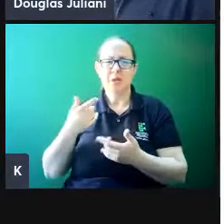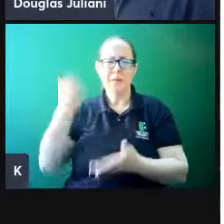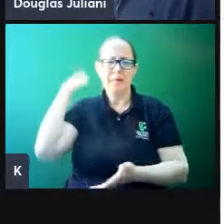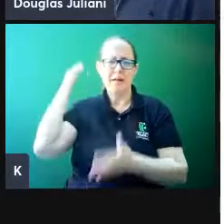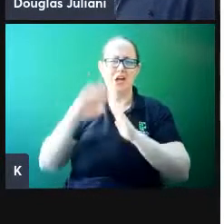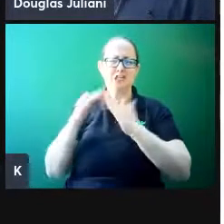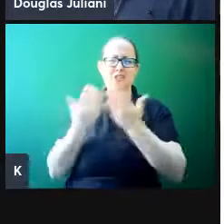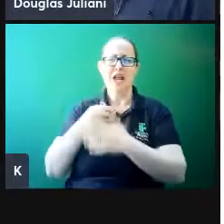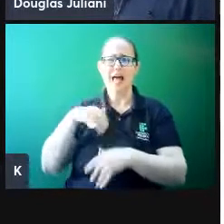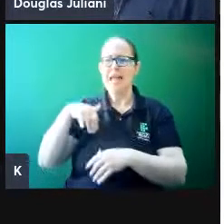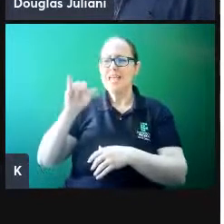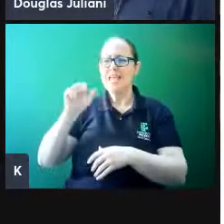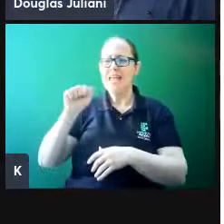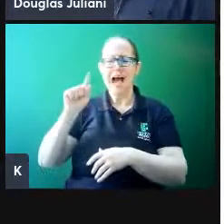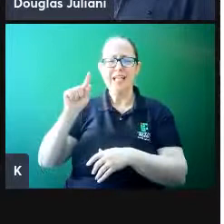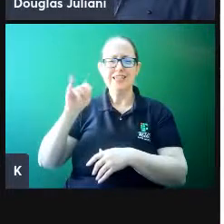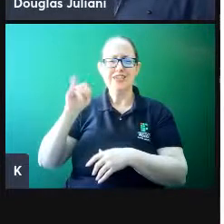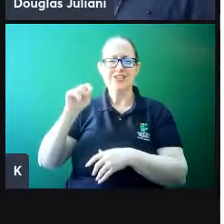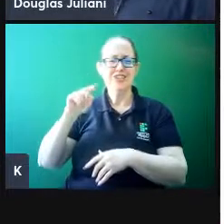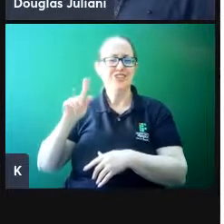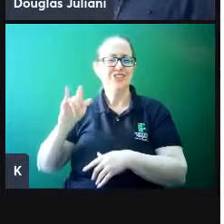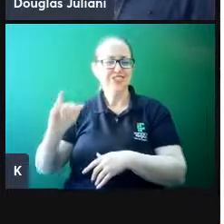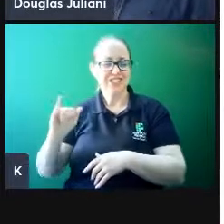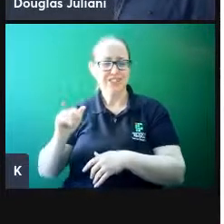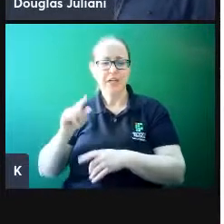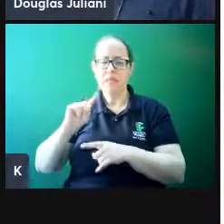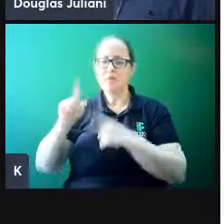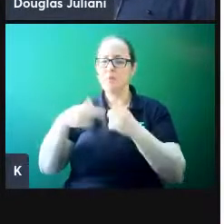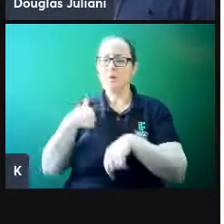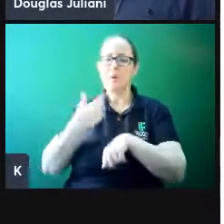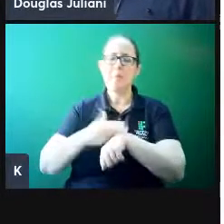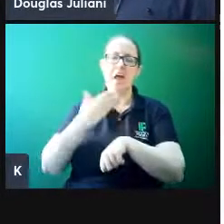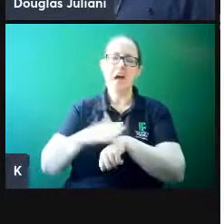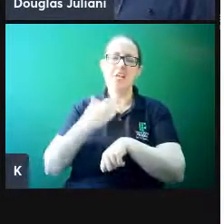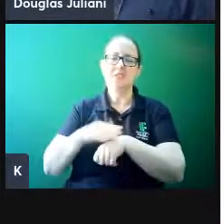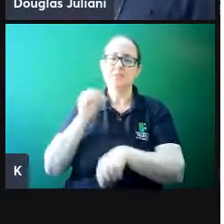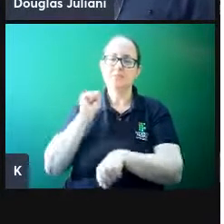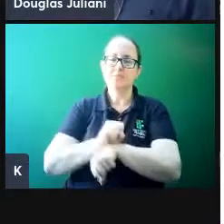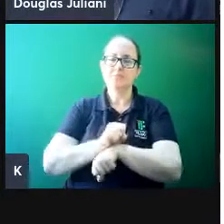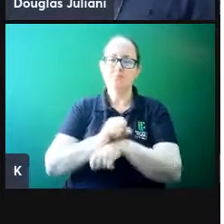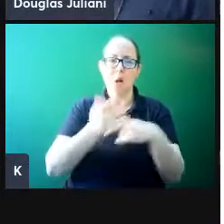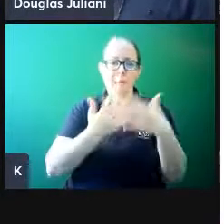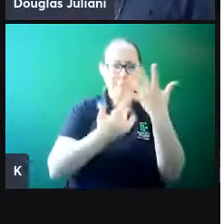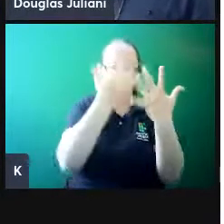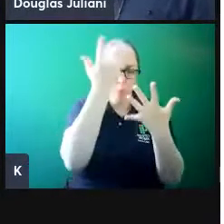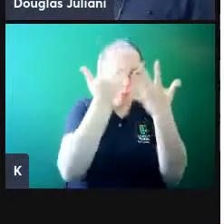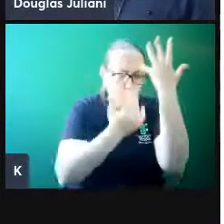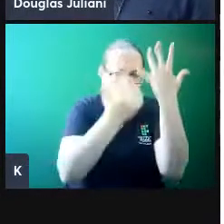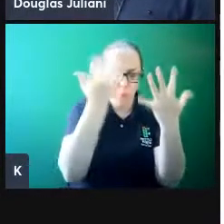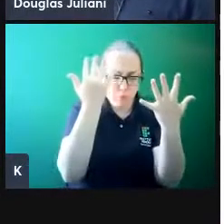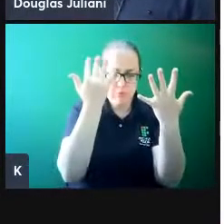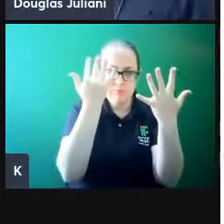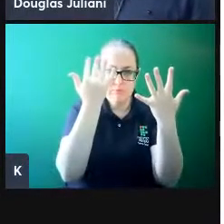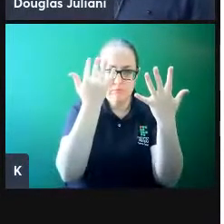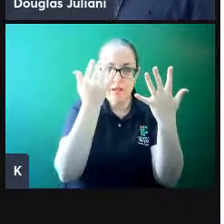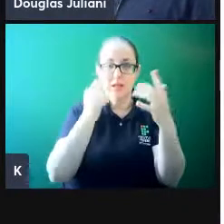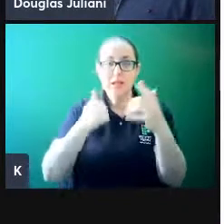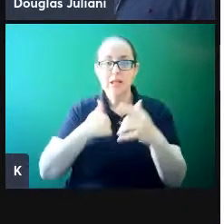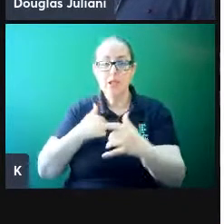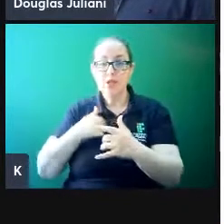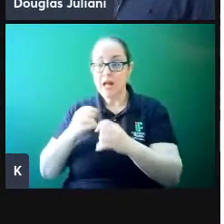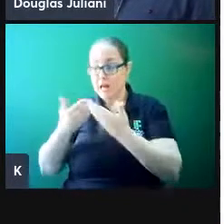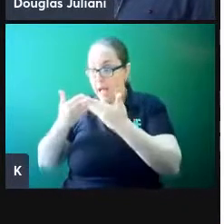época existia, e depois parei de praticar, trilha fechada. Trilha aberta, algo que eu faço todos os dias.